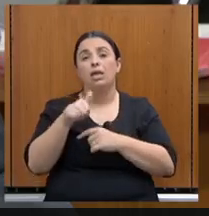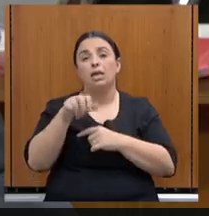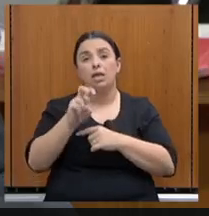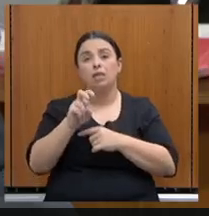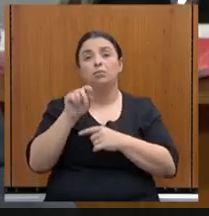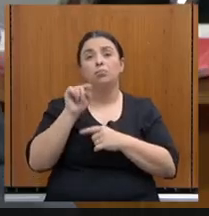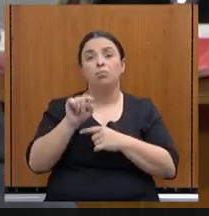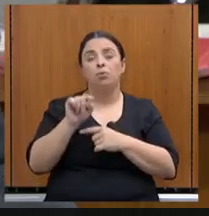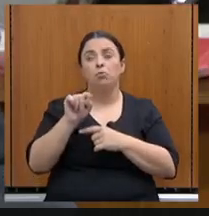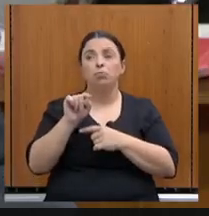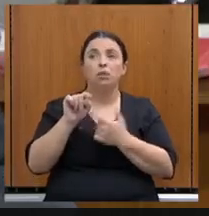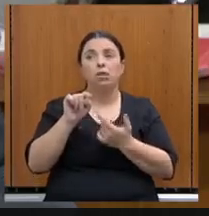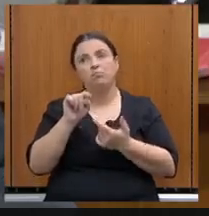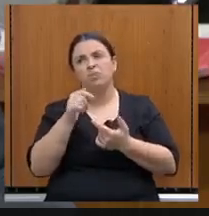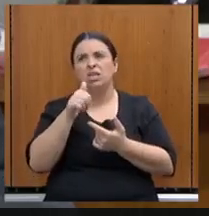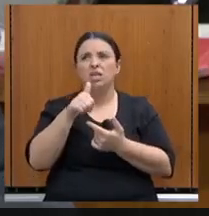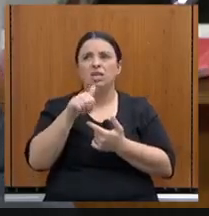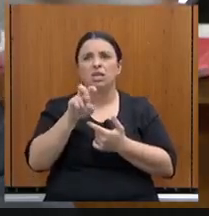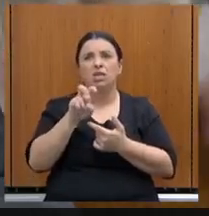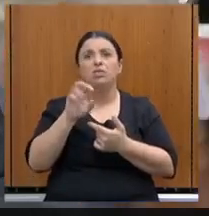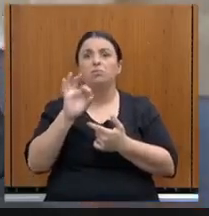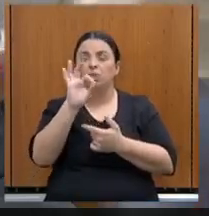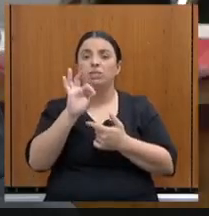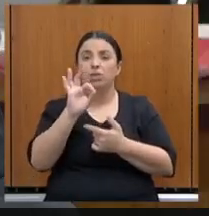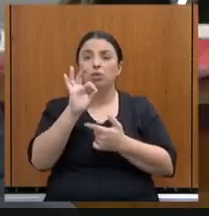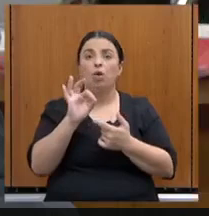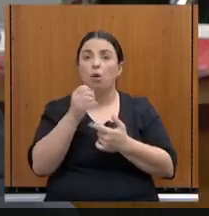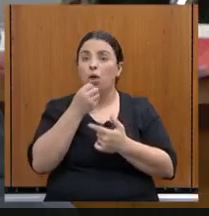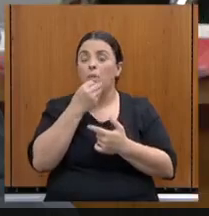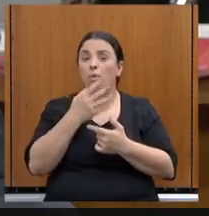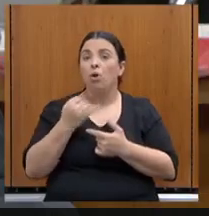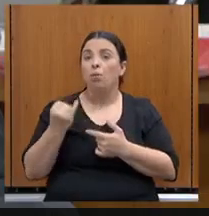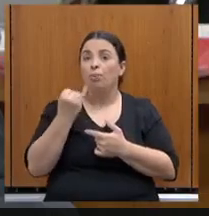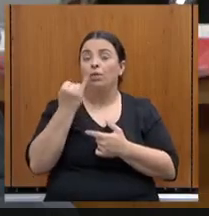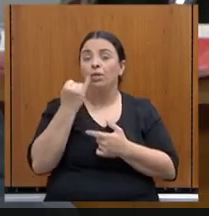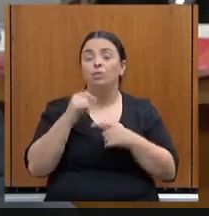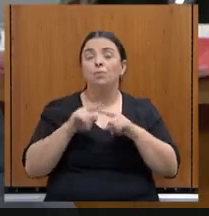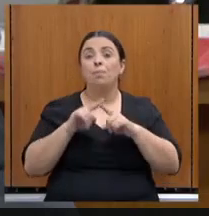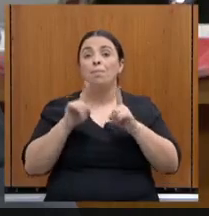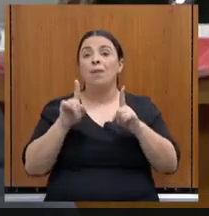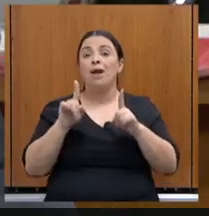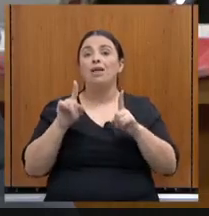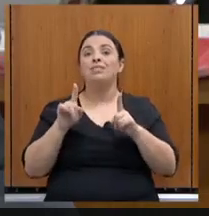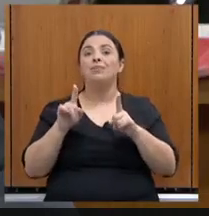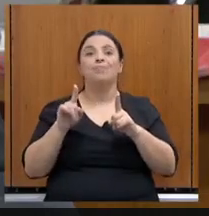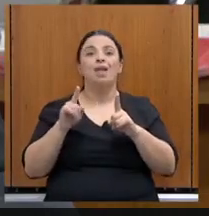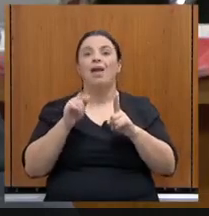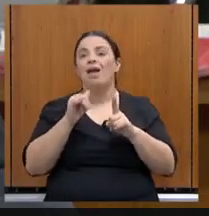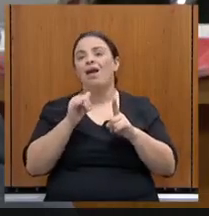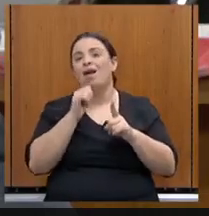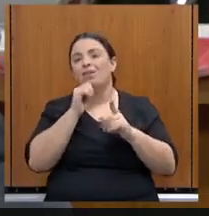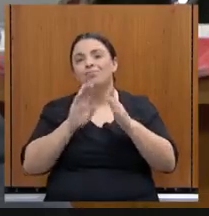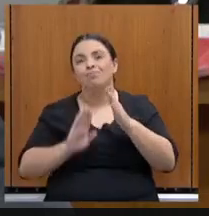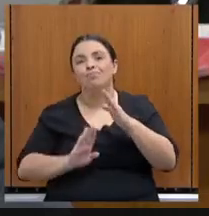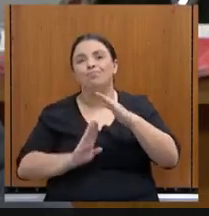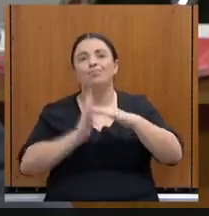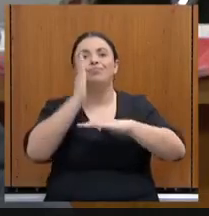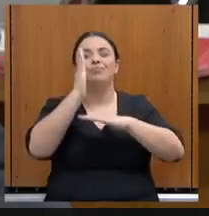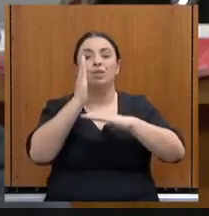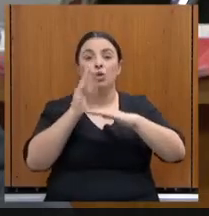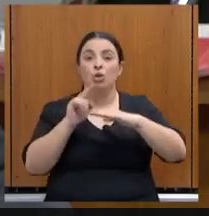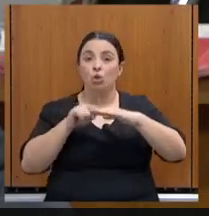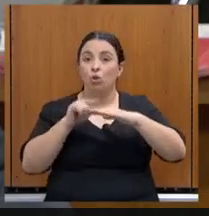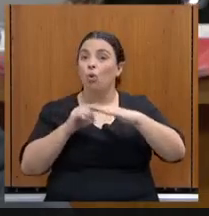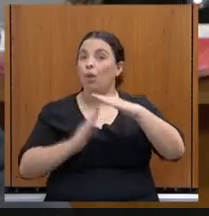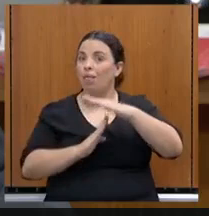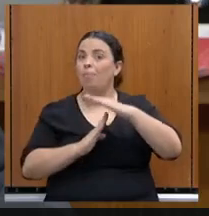importante, mas ainda estamos acima do limite da Lei de Responsabilidade Fiscal. O Poder Executivo tem como limite da Lei